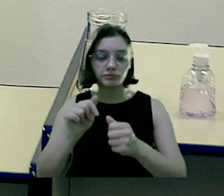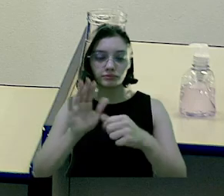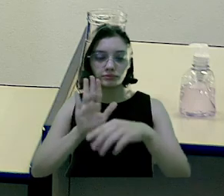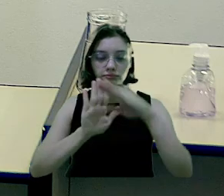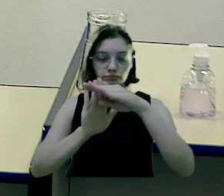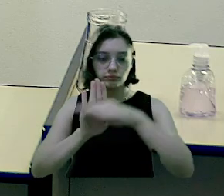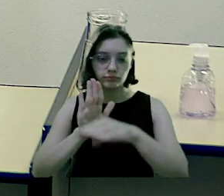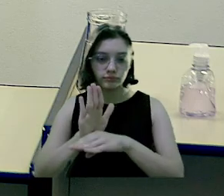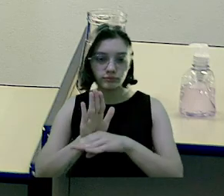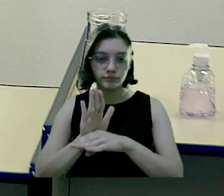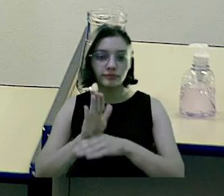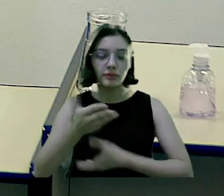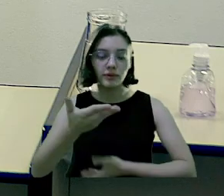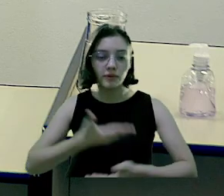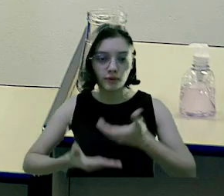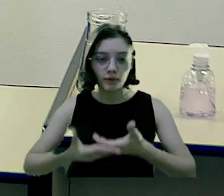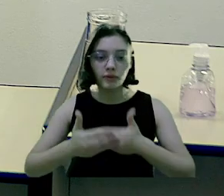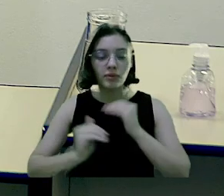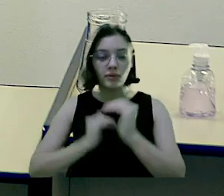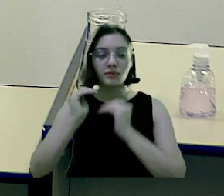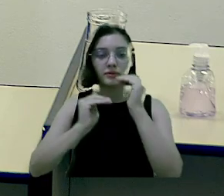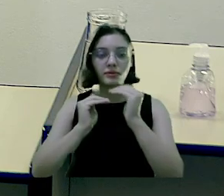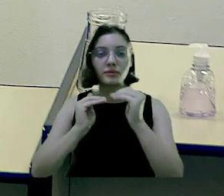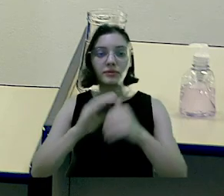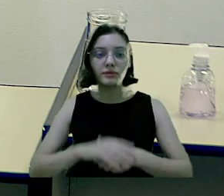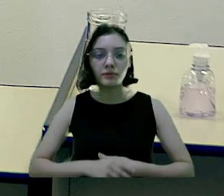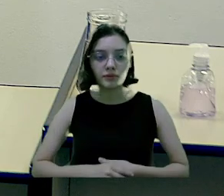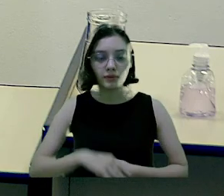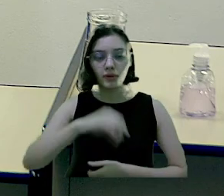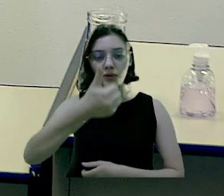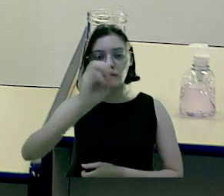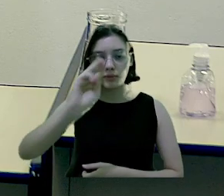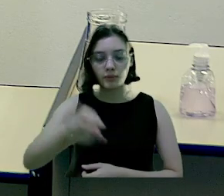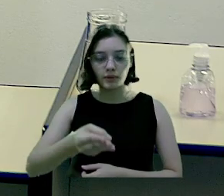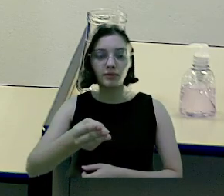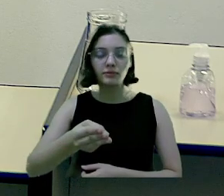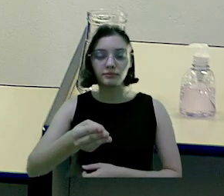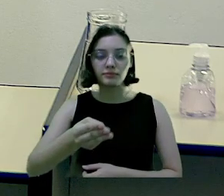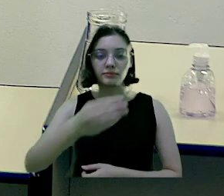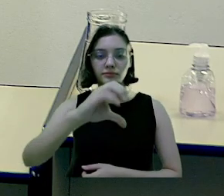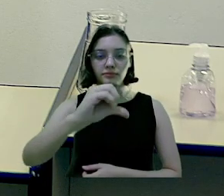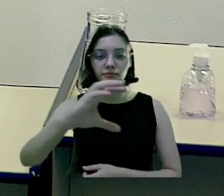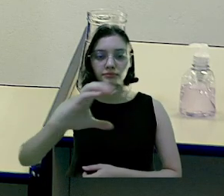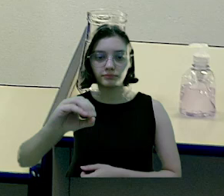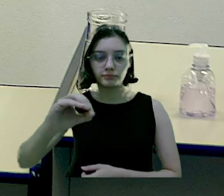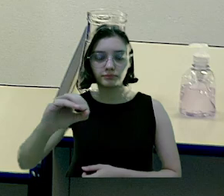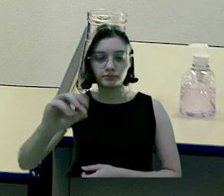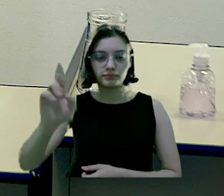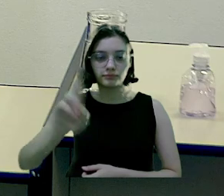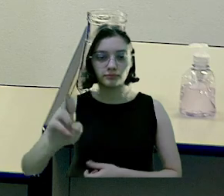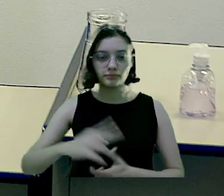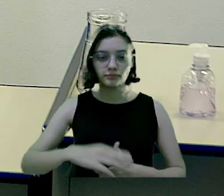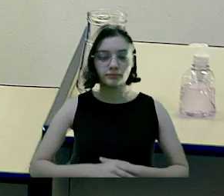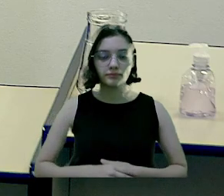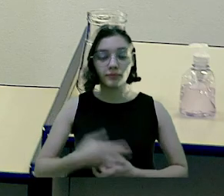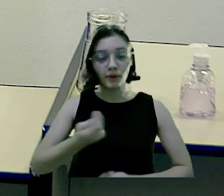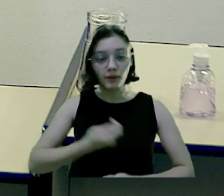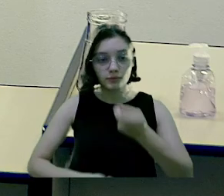seguintes desdobramentos. Por funções de governo, legislativo, R.980.000,00.